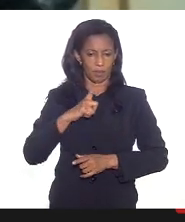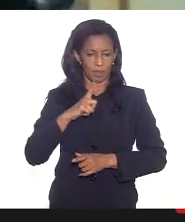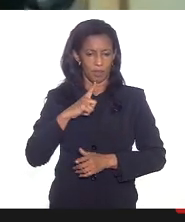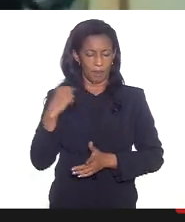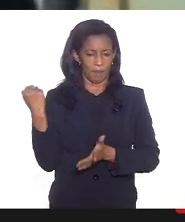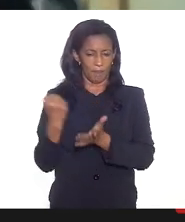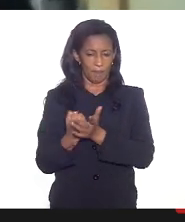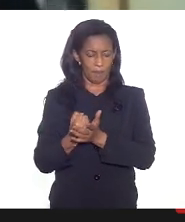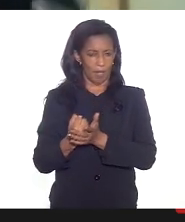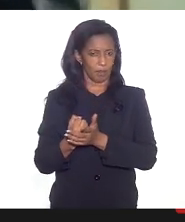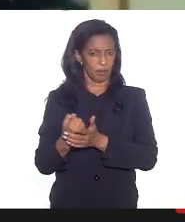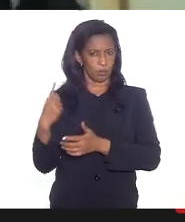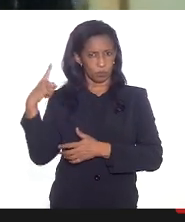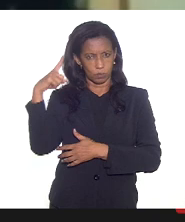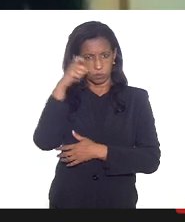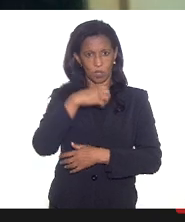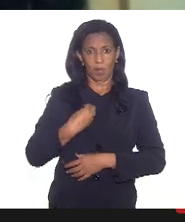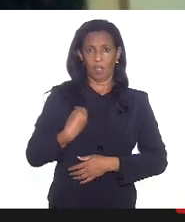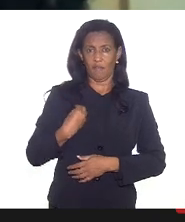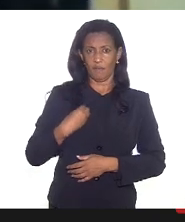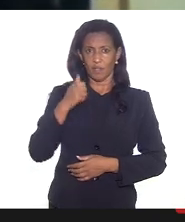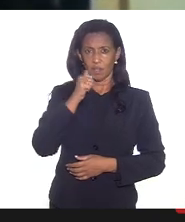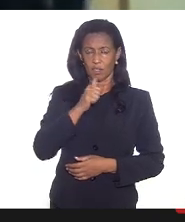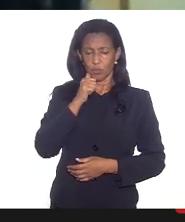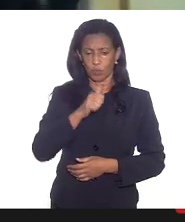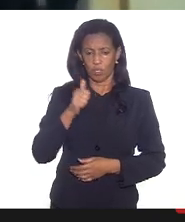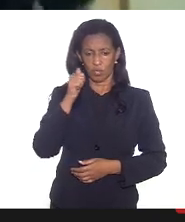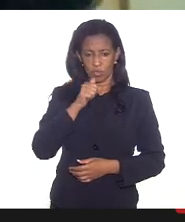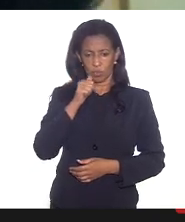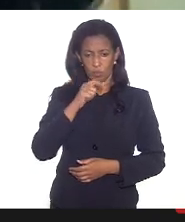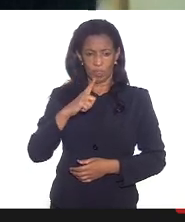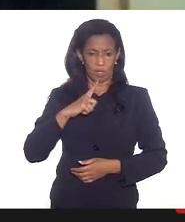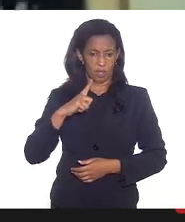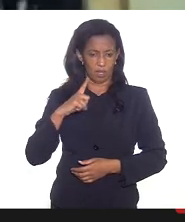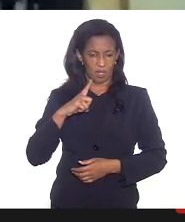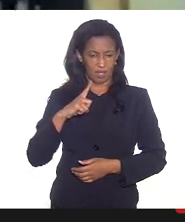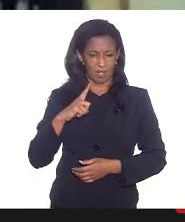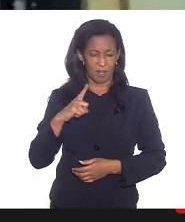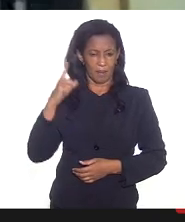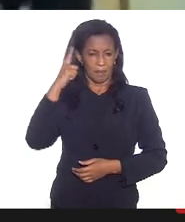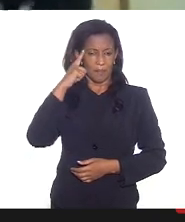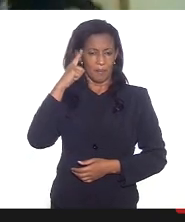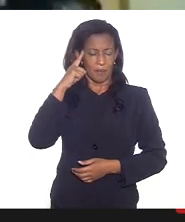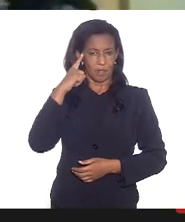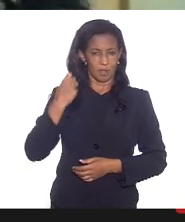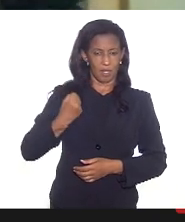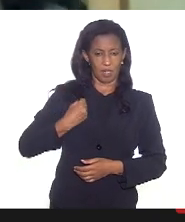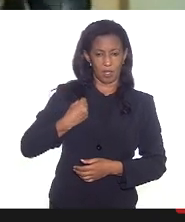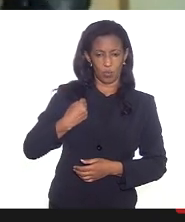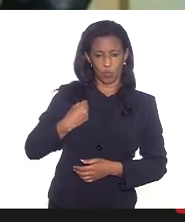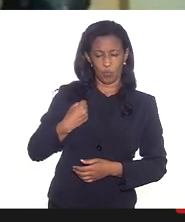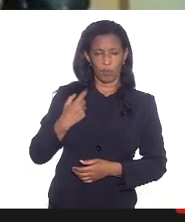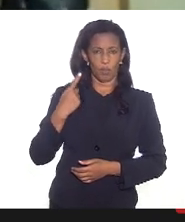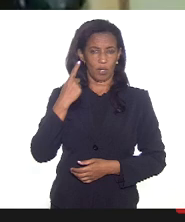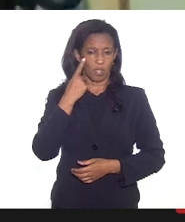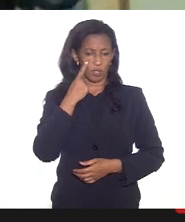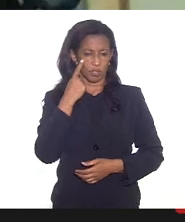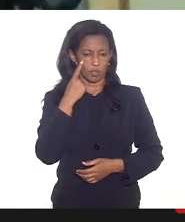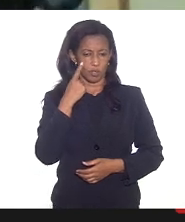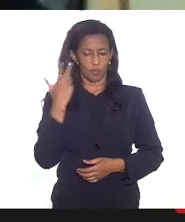impactos muito graves na vida das mulheres as mulheres elas têm sido se a gente for pensar em termos dos números acho que a